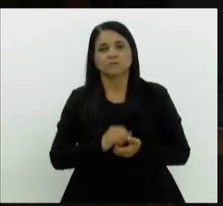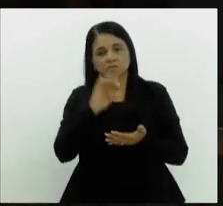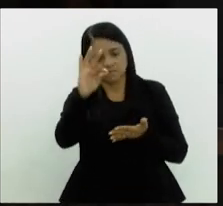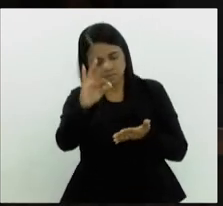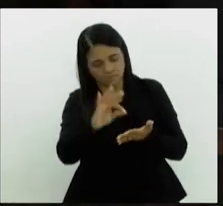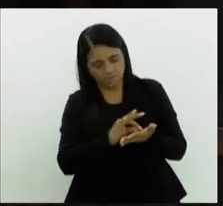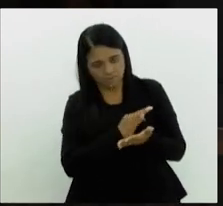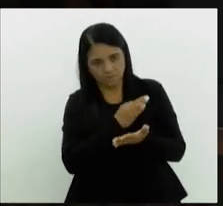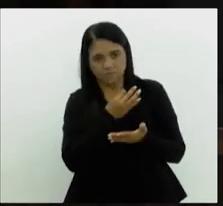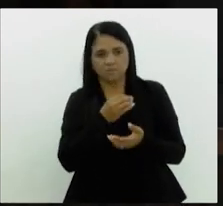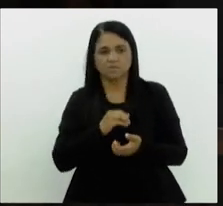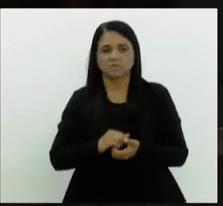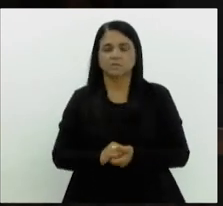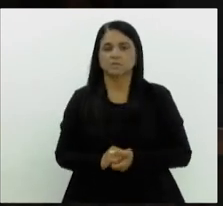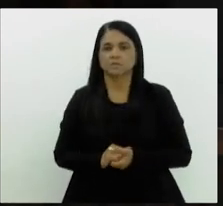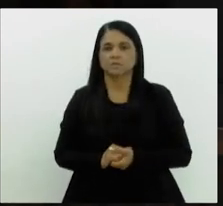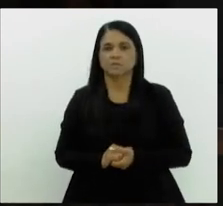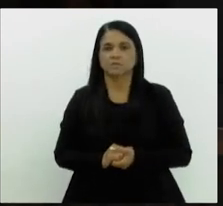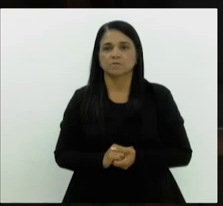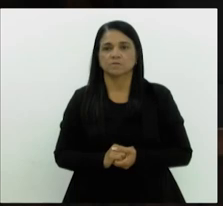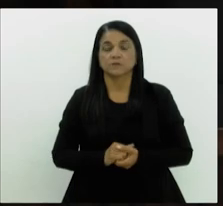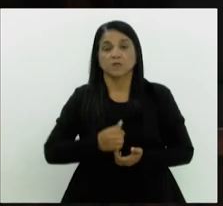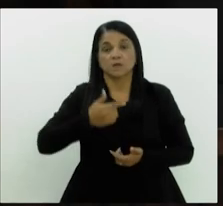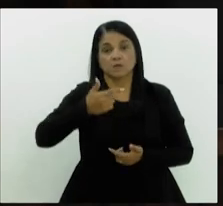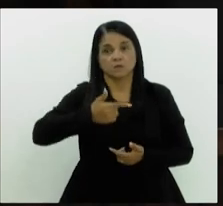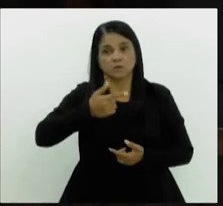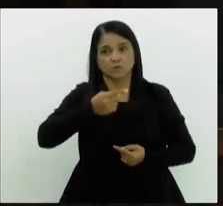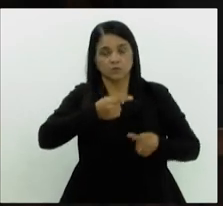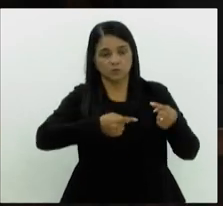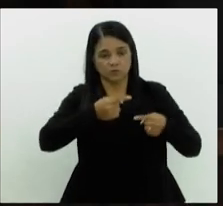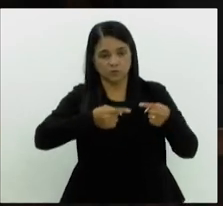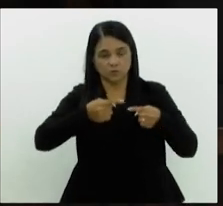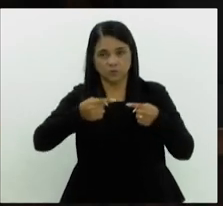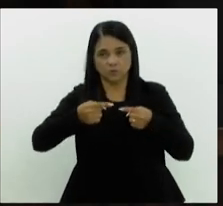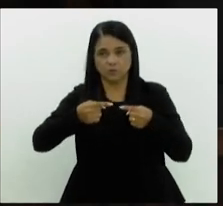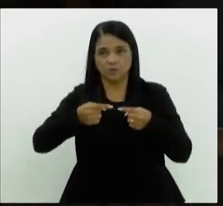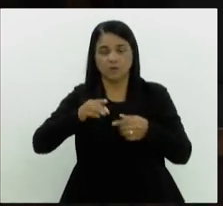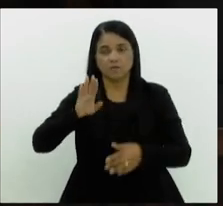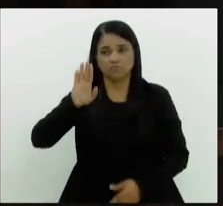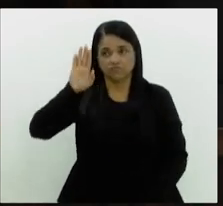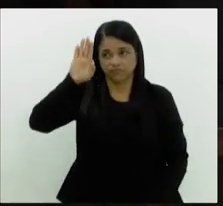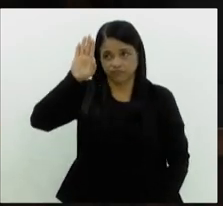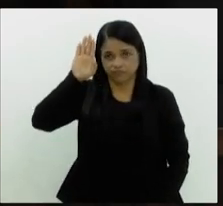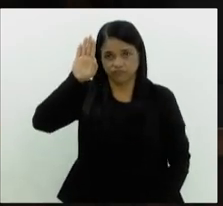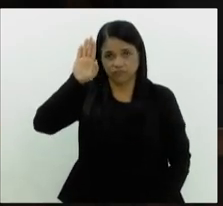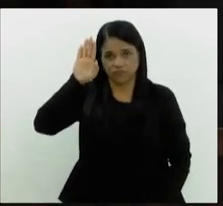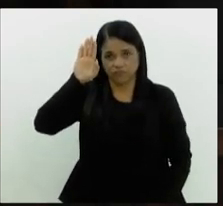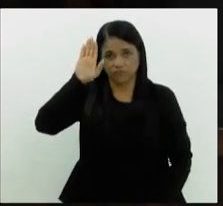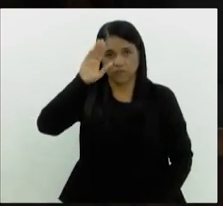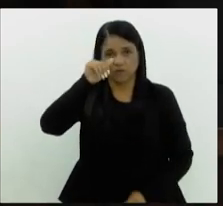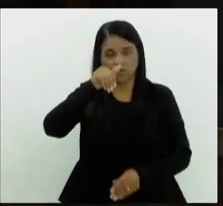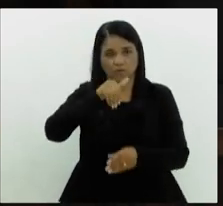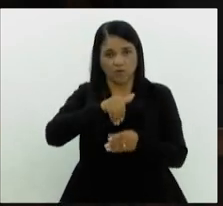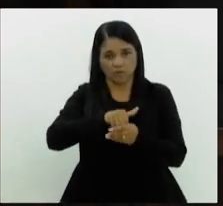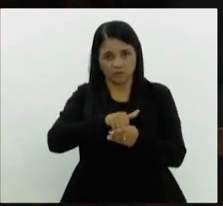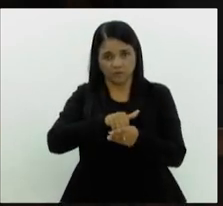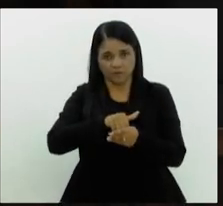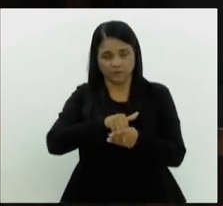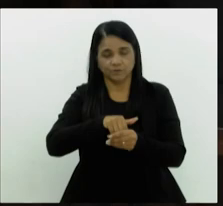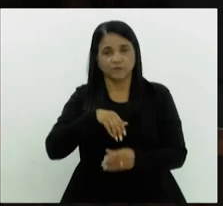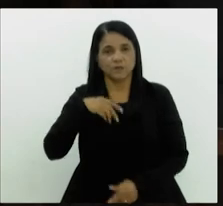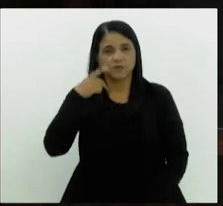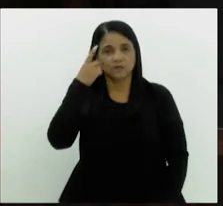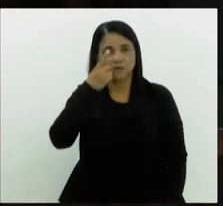autógrafo. Em segunda discussão... presidente, para declarar voto. Para declaração de voto, o nosso nome